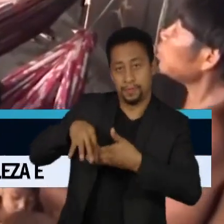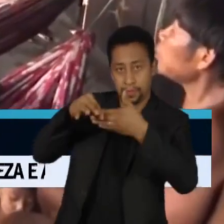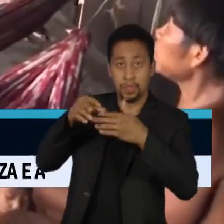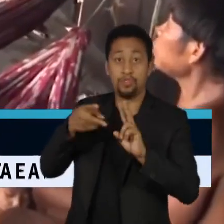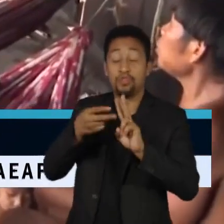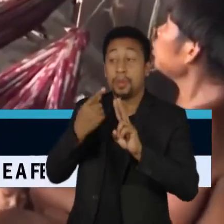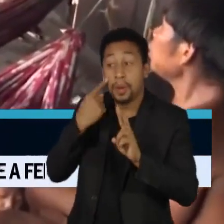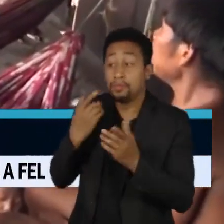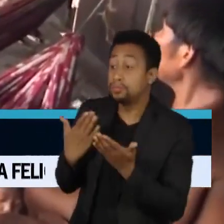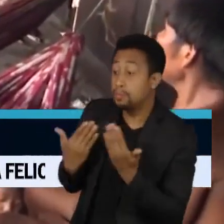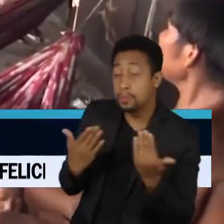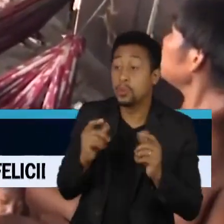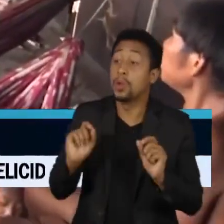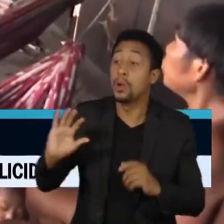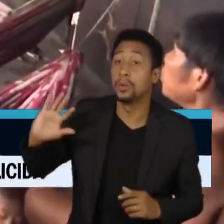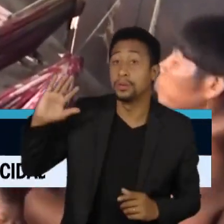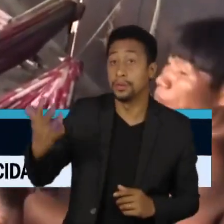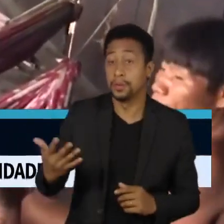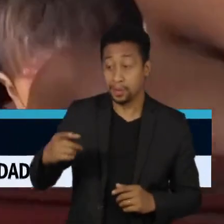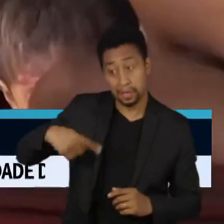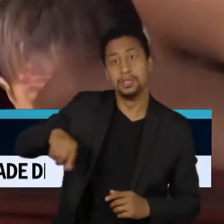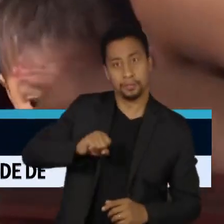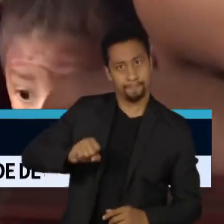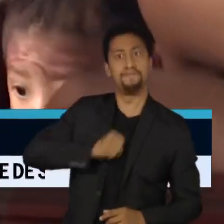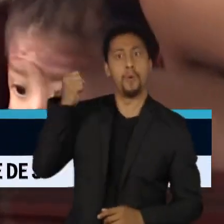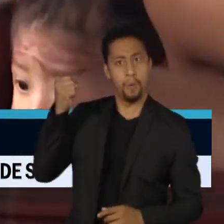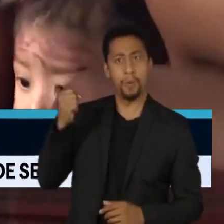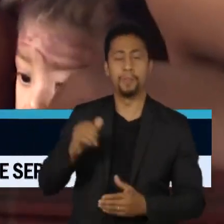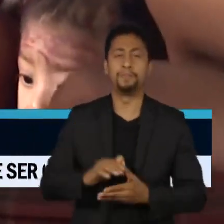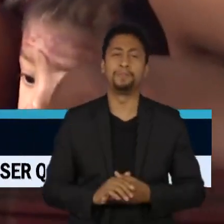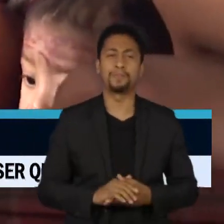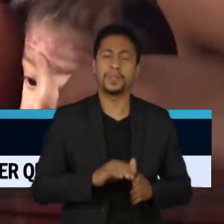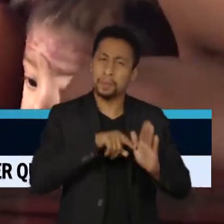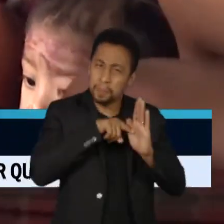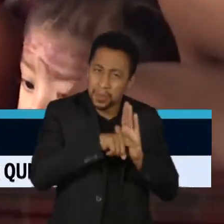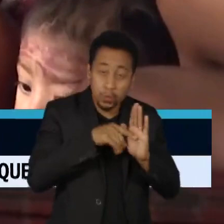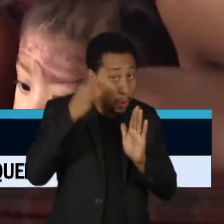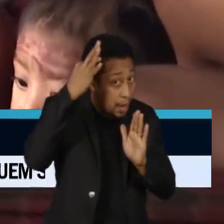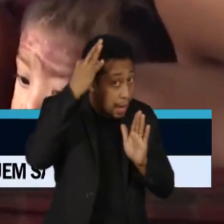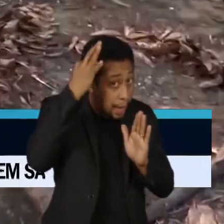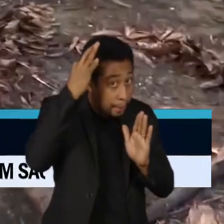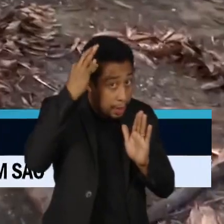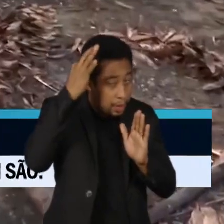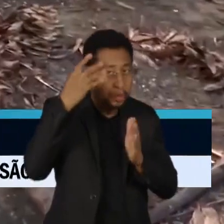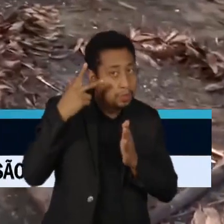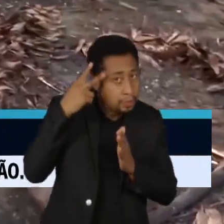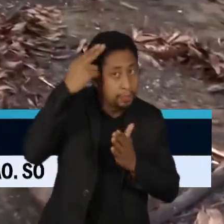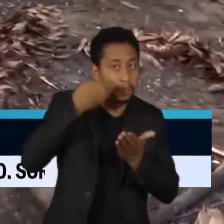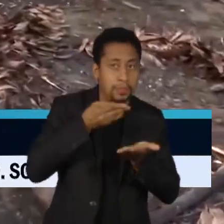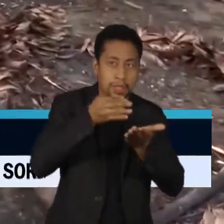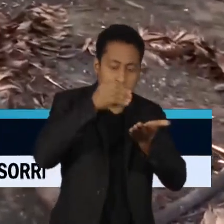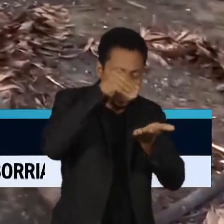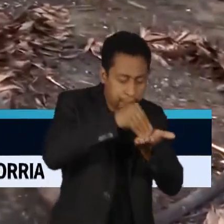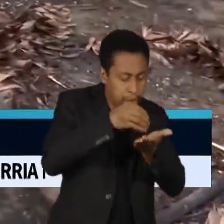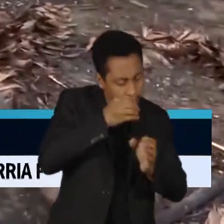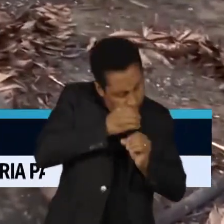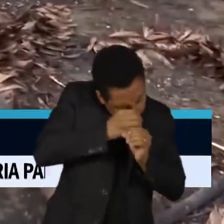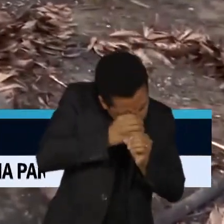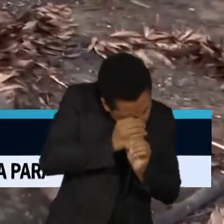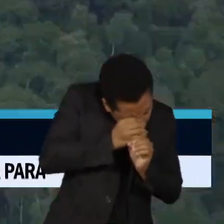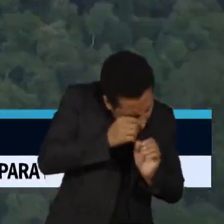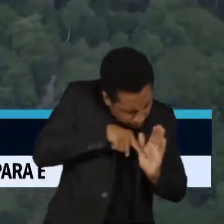O laudo da PF foi feito a partir de amostras de cabelo de indígenas em bom estado de saúde. Dos 43 analisados,